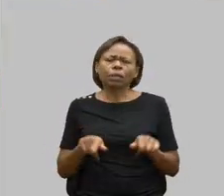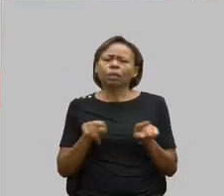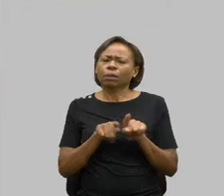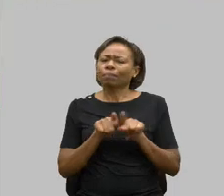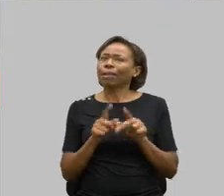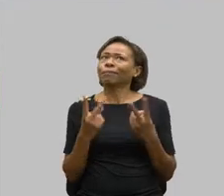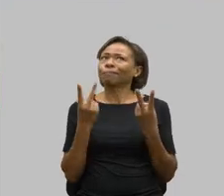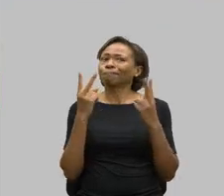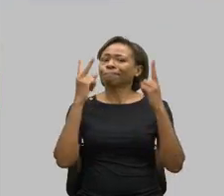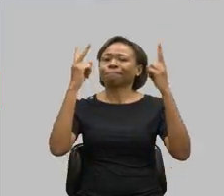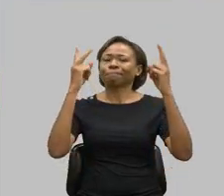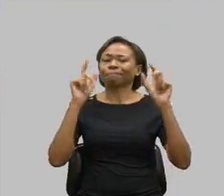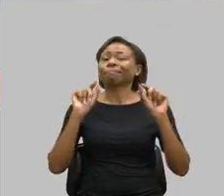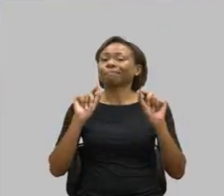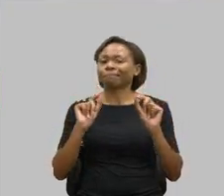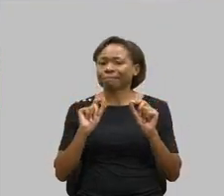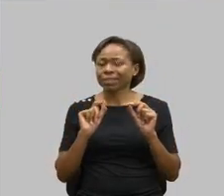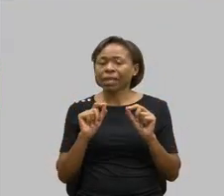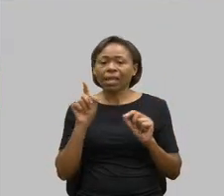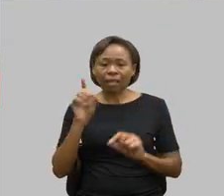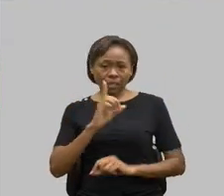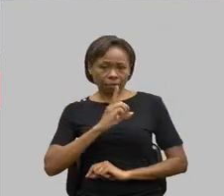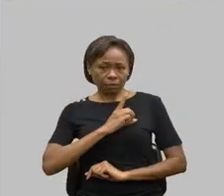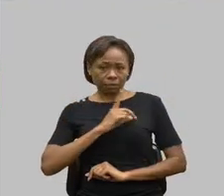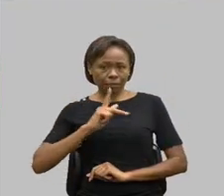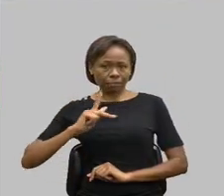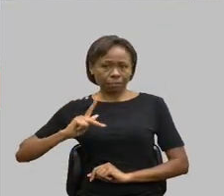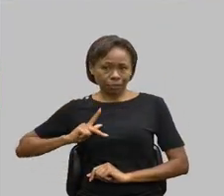com a Defensoria Pública